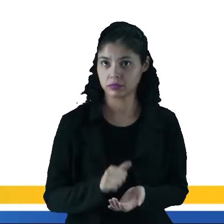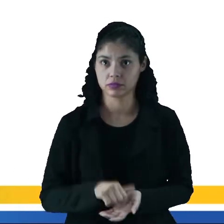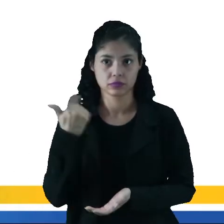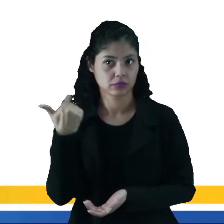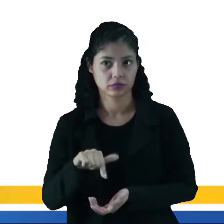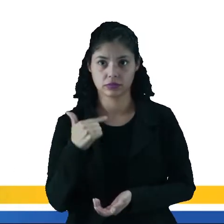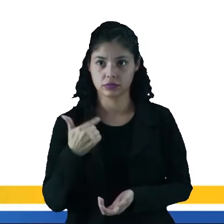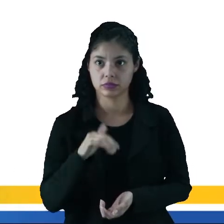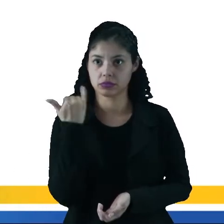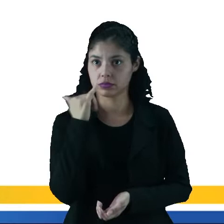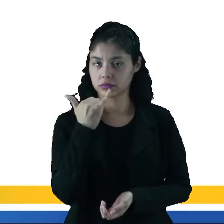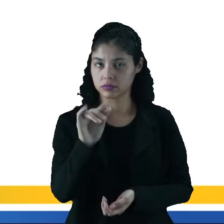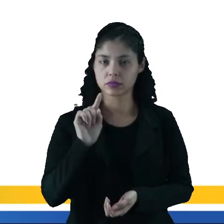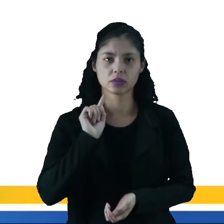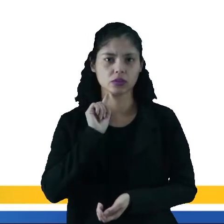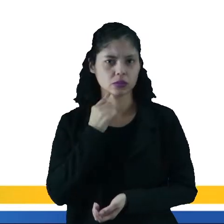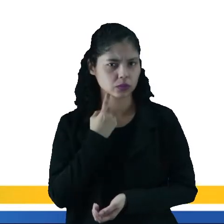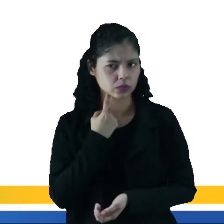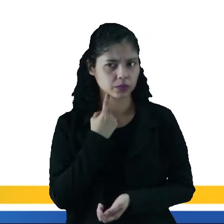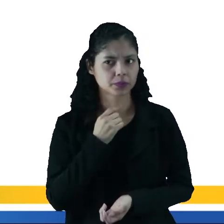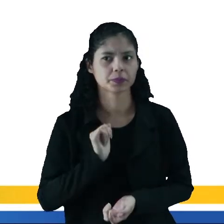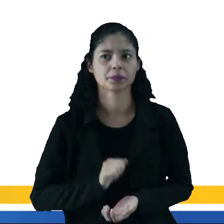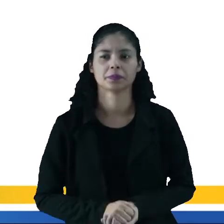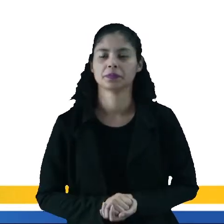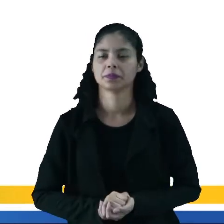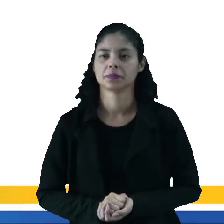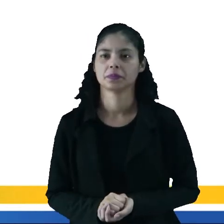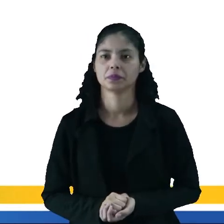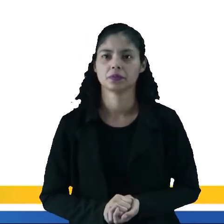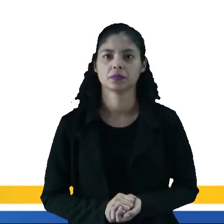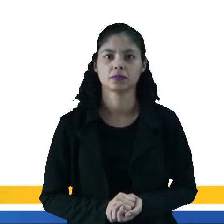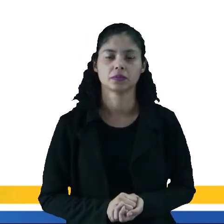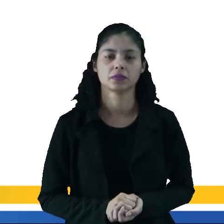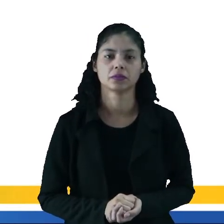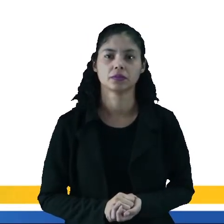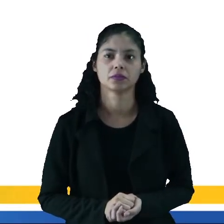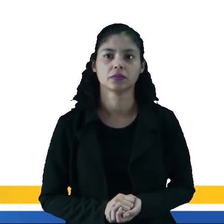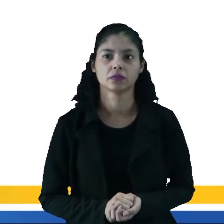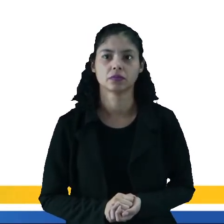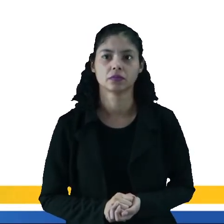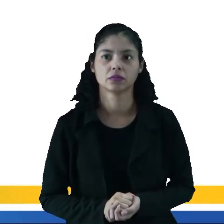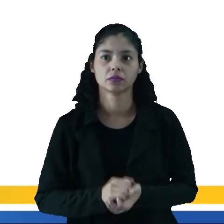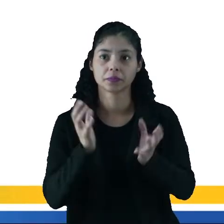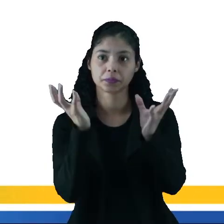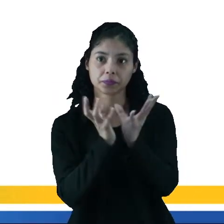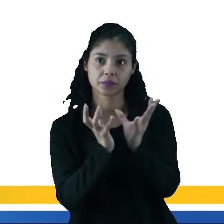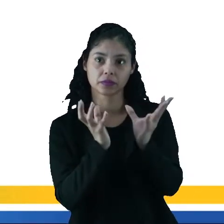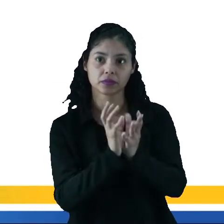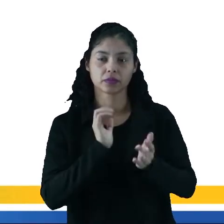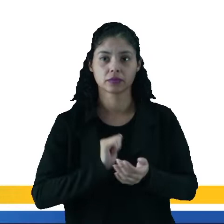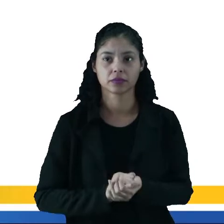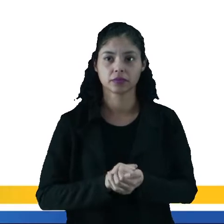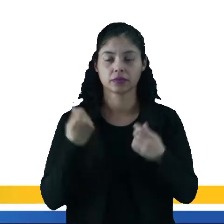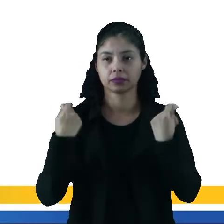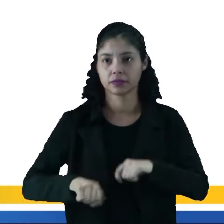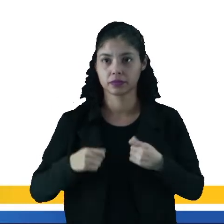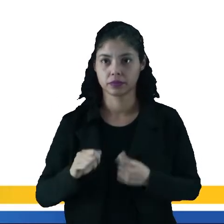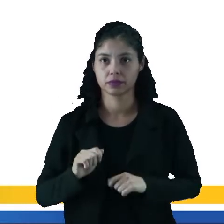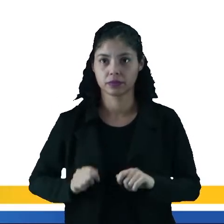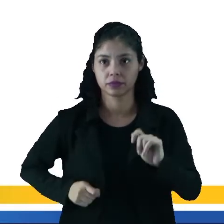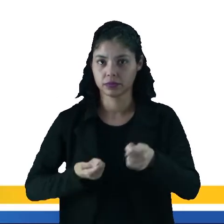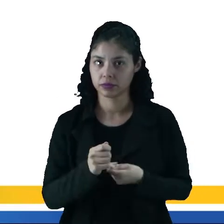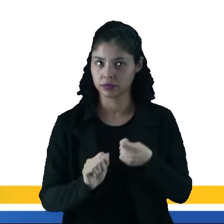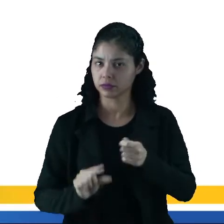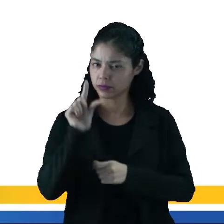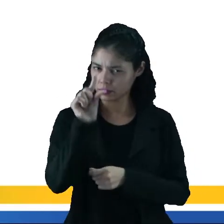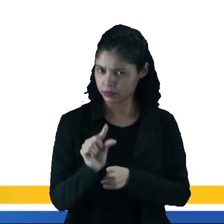Não é uma energia poluente. Nós estamos falando de energia solar. Ou os equipamentos de captação precisam